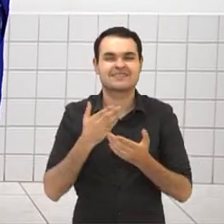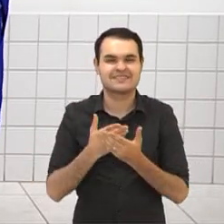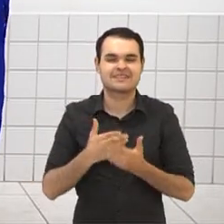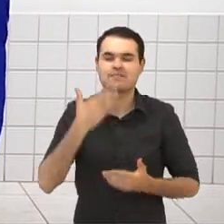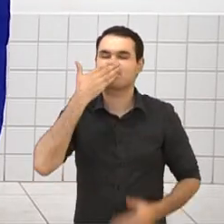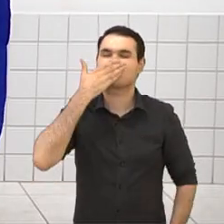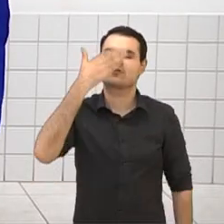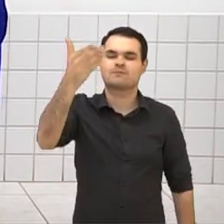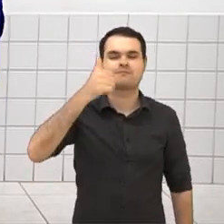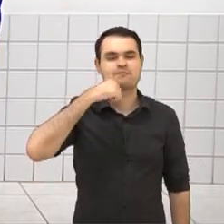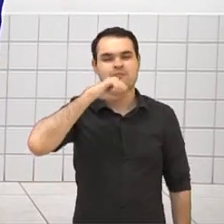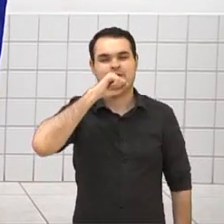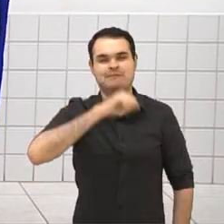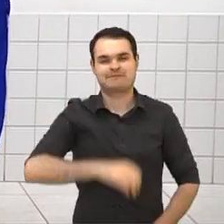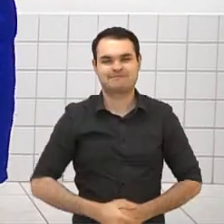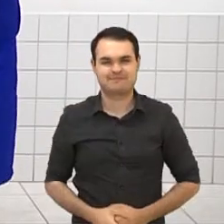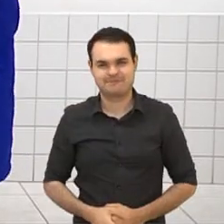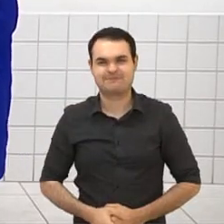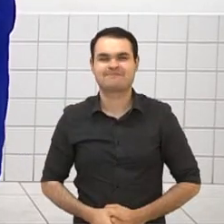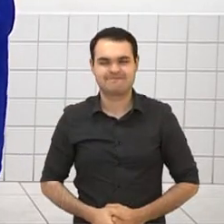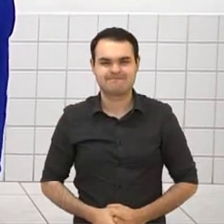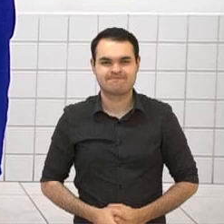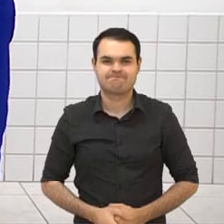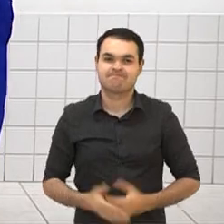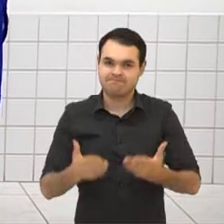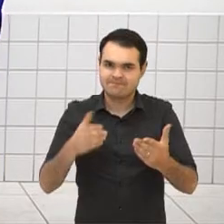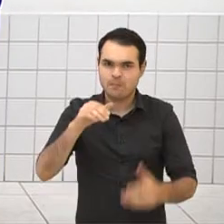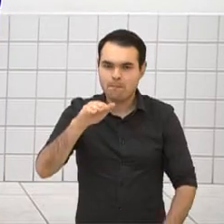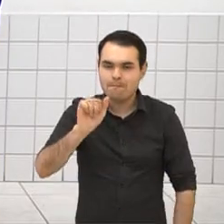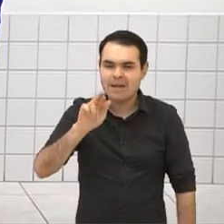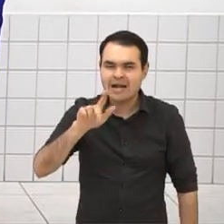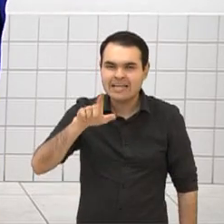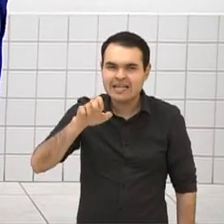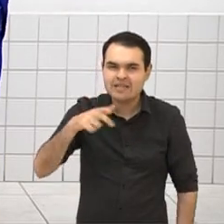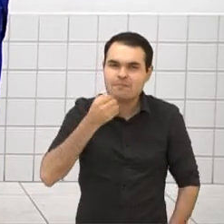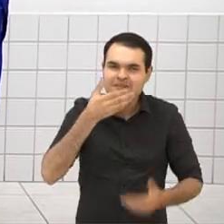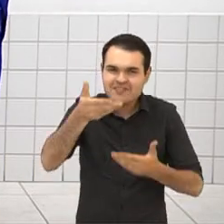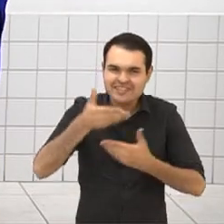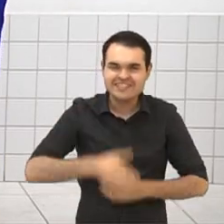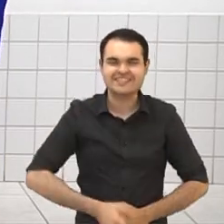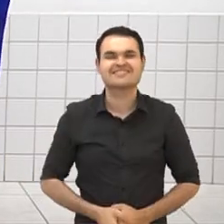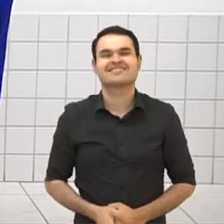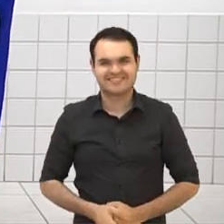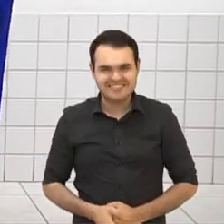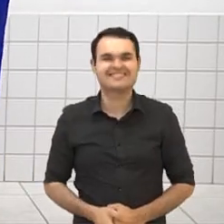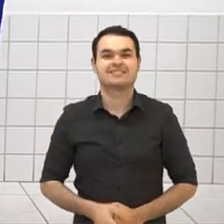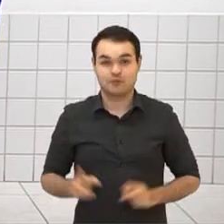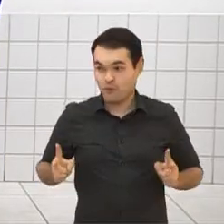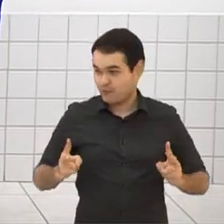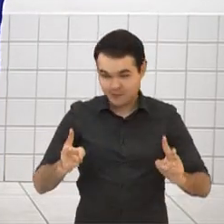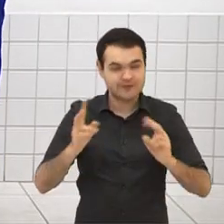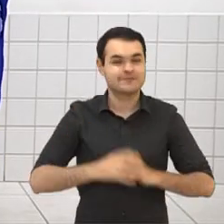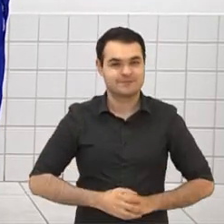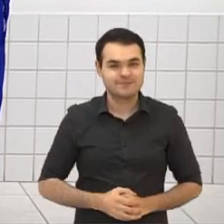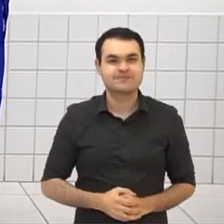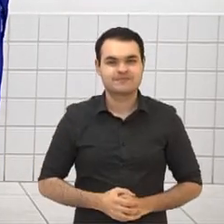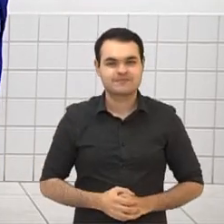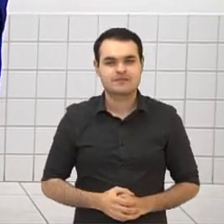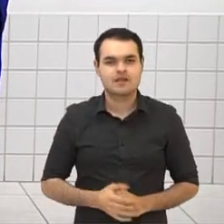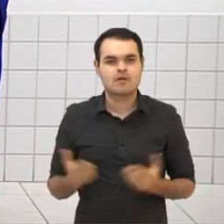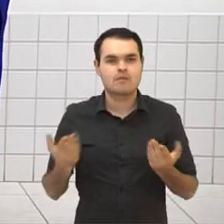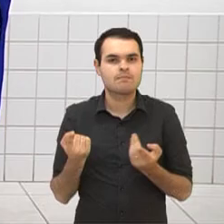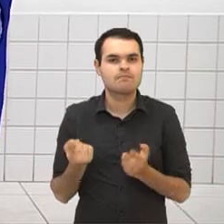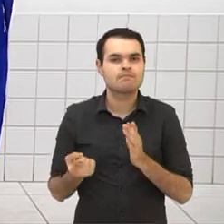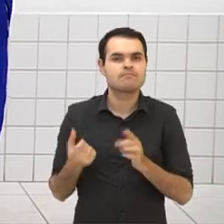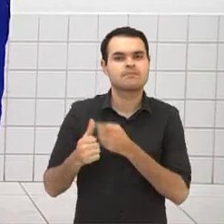Rio, então... Que legal. Então, Dona Marlene, seja muito bem-vinda. Vamos seguir, então? Com certeza. Seguinte, nós temos o nosso primeiro